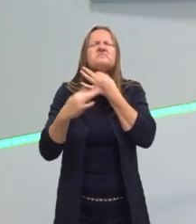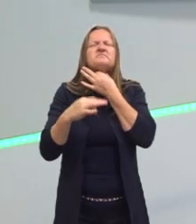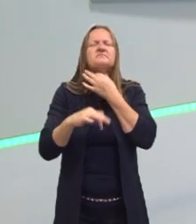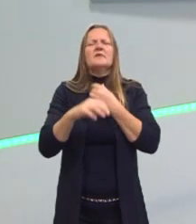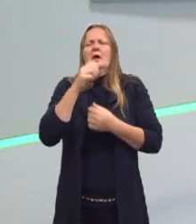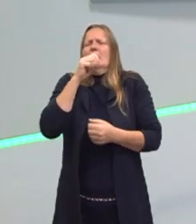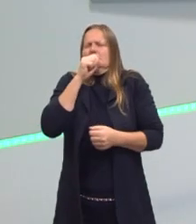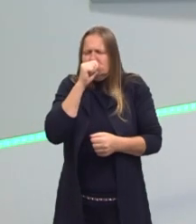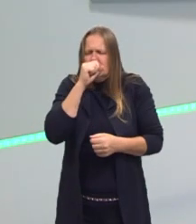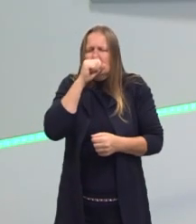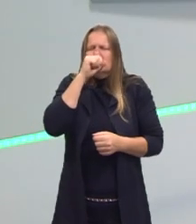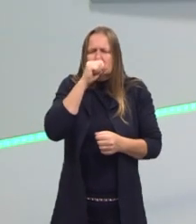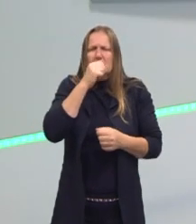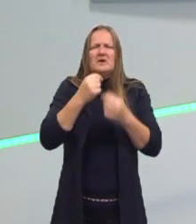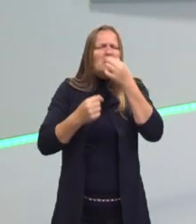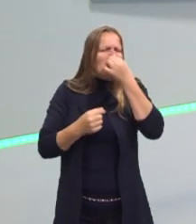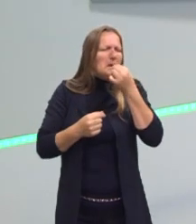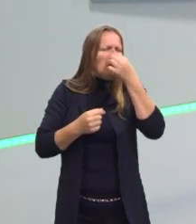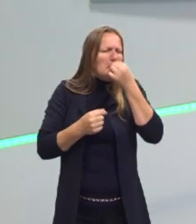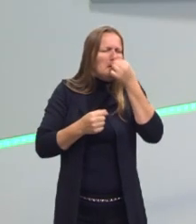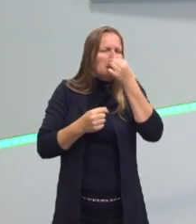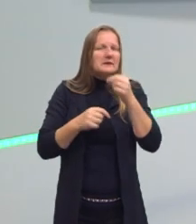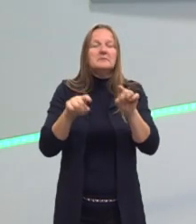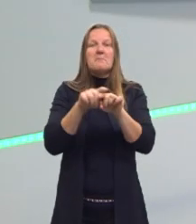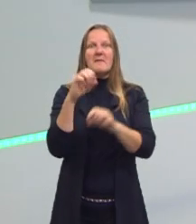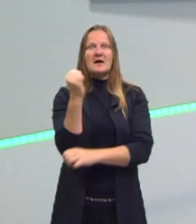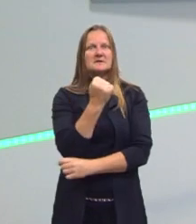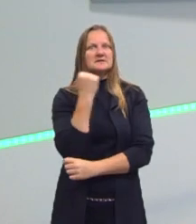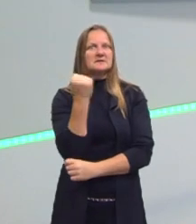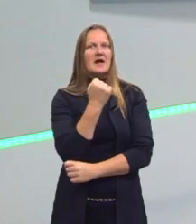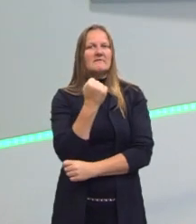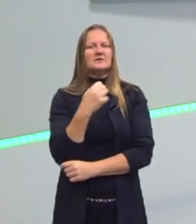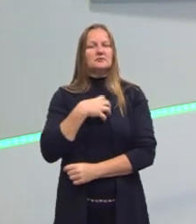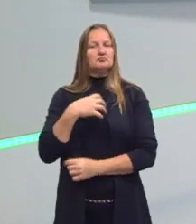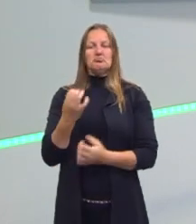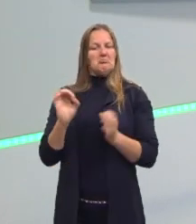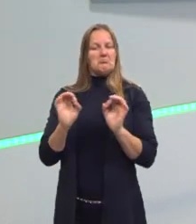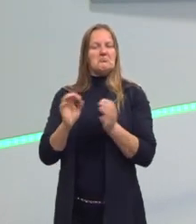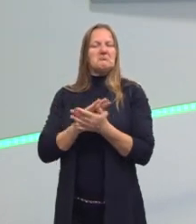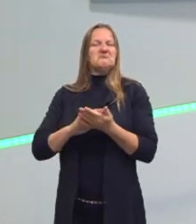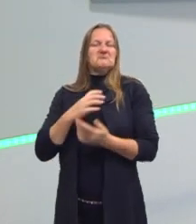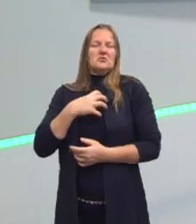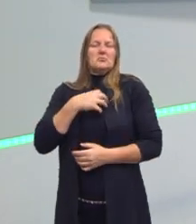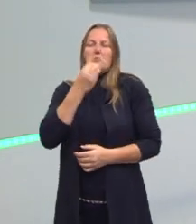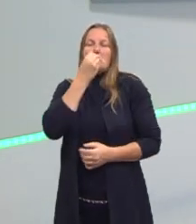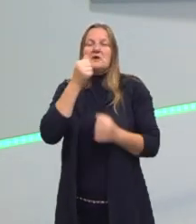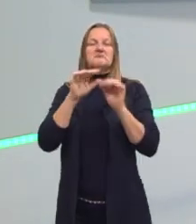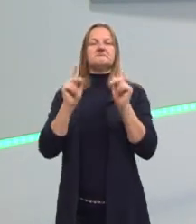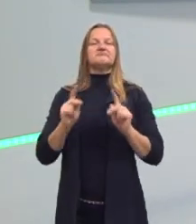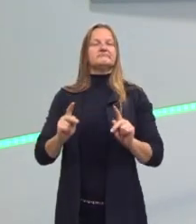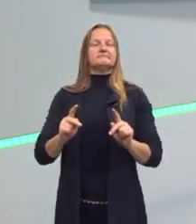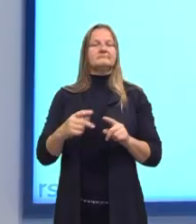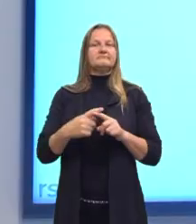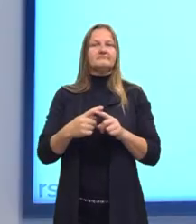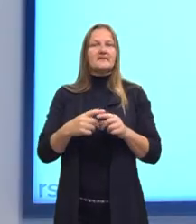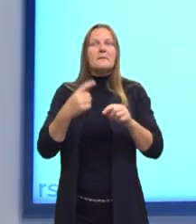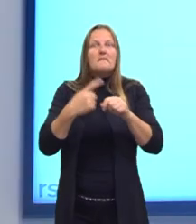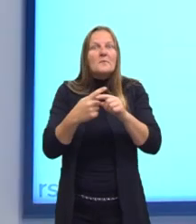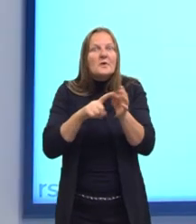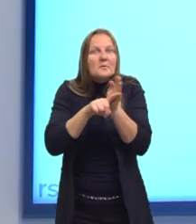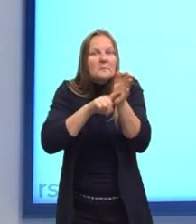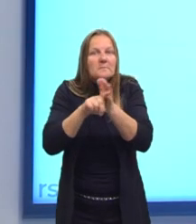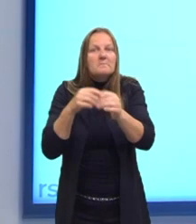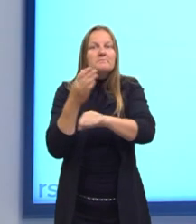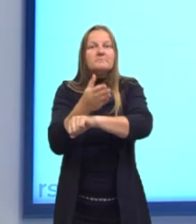espirro e coriza. Mais graves do que as que não se sentiam sozinhas. Segundo os resultados, os